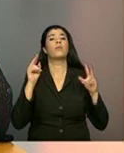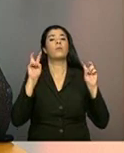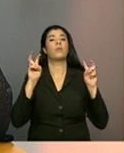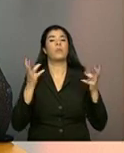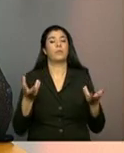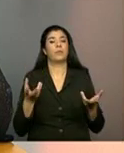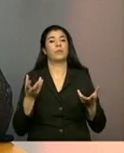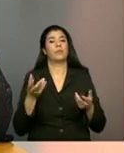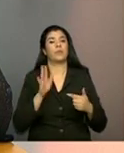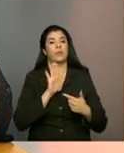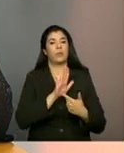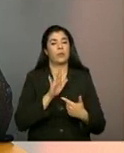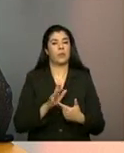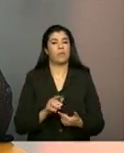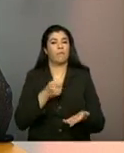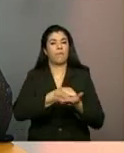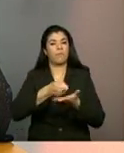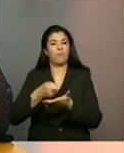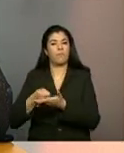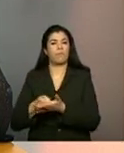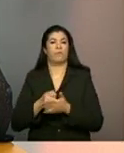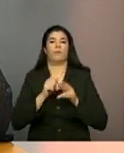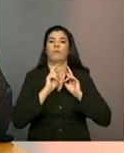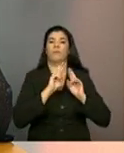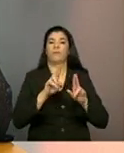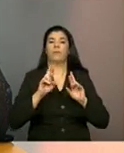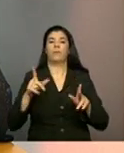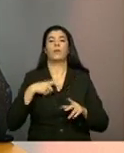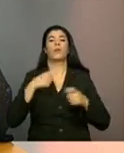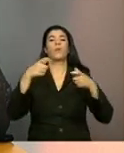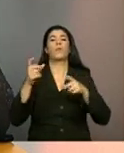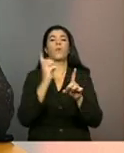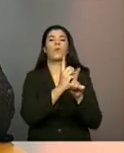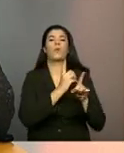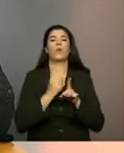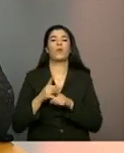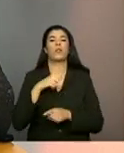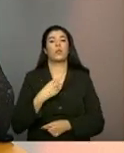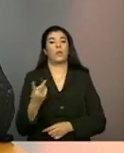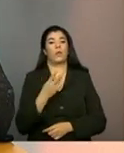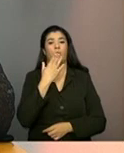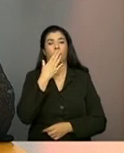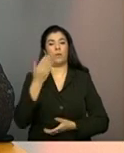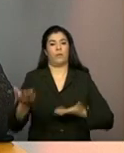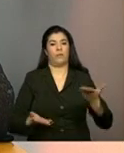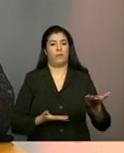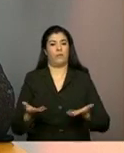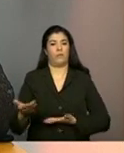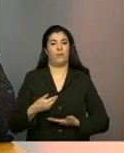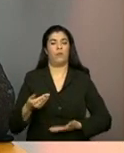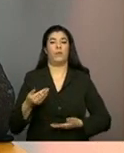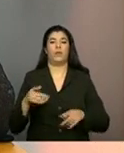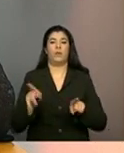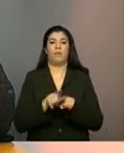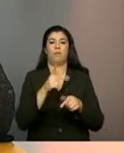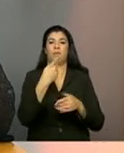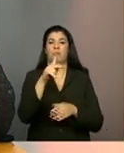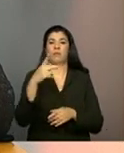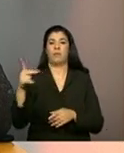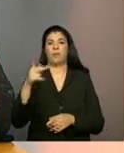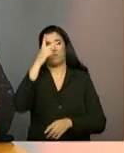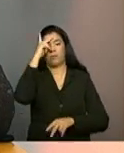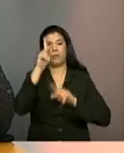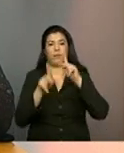demarcar as diferenças e onde se encontram esses dois serviços no atendimento ao público da